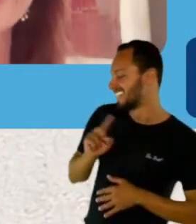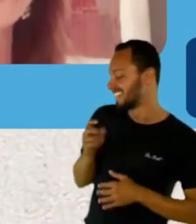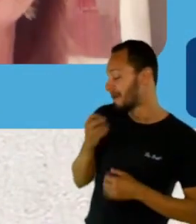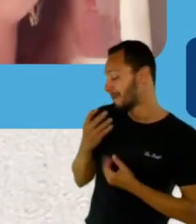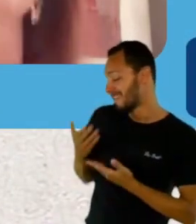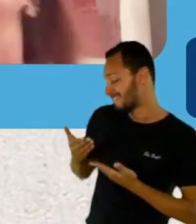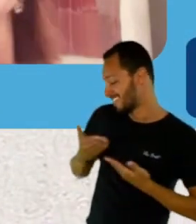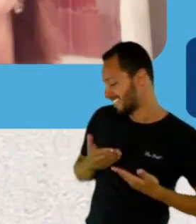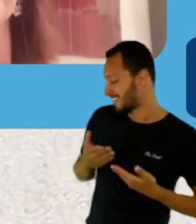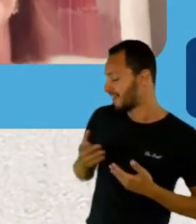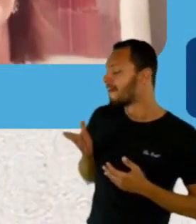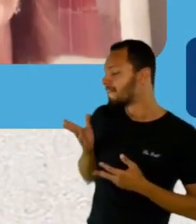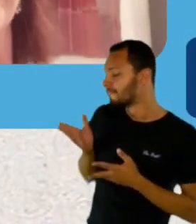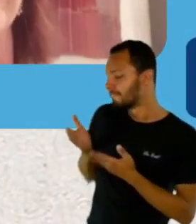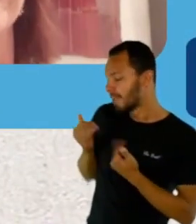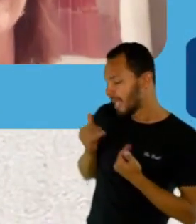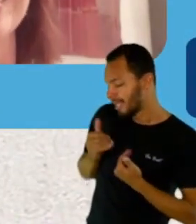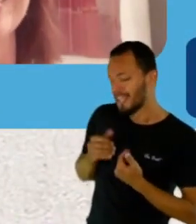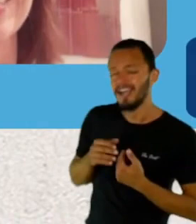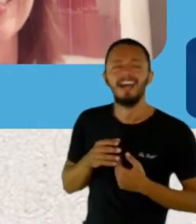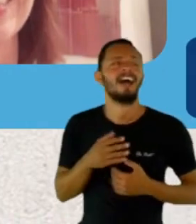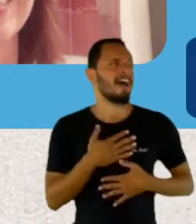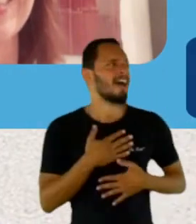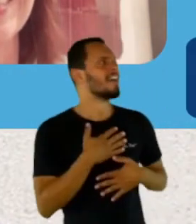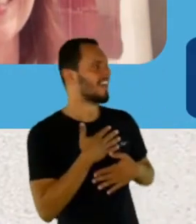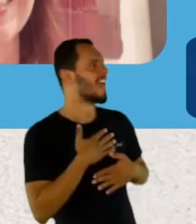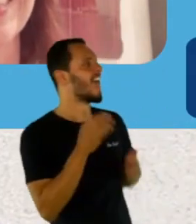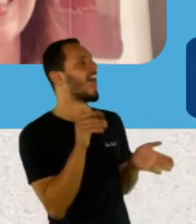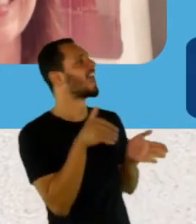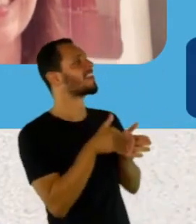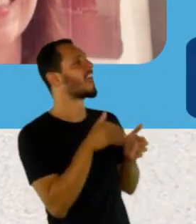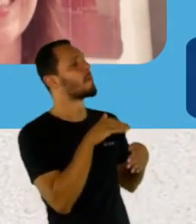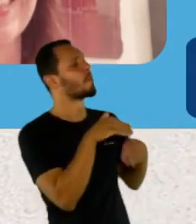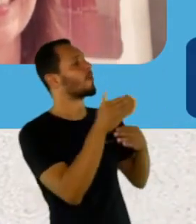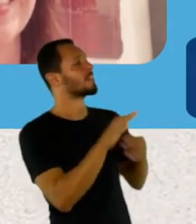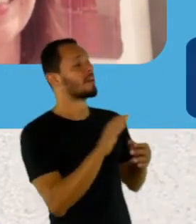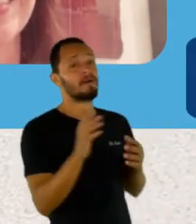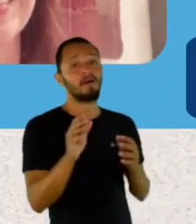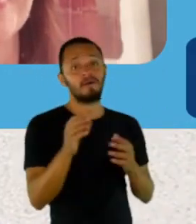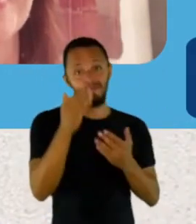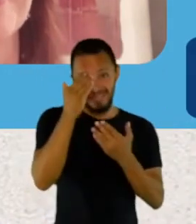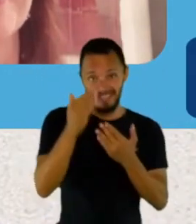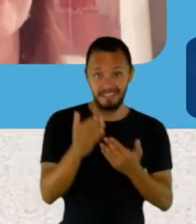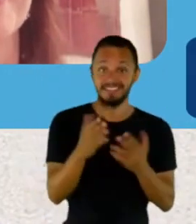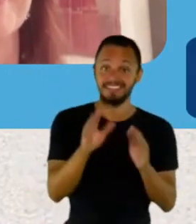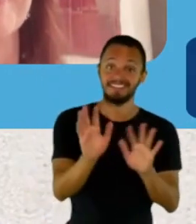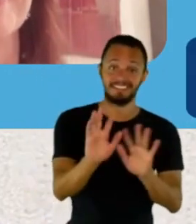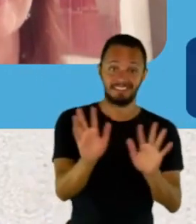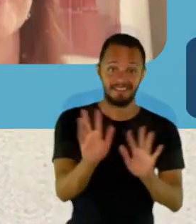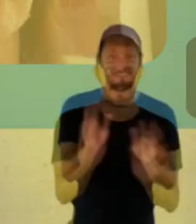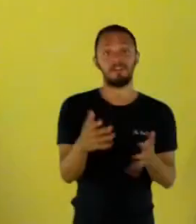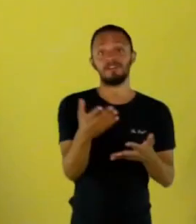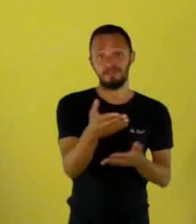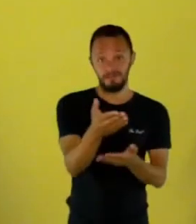nosso sotaque. Até a próxima, Obrigada. Obrigada. Tchau, gente. E você que acompanhou aí,